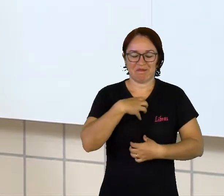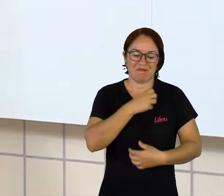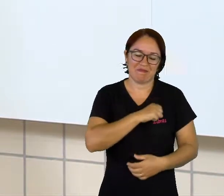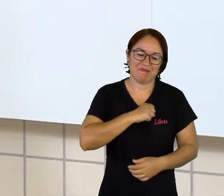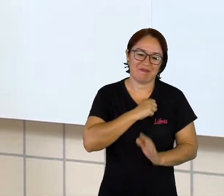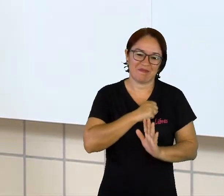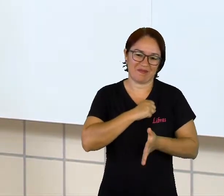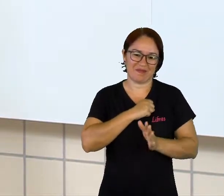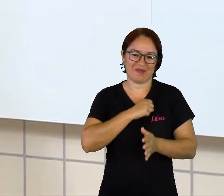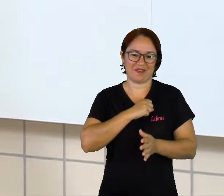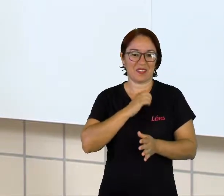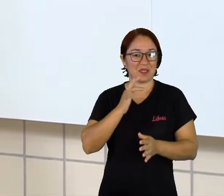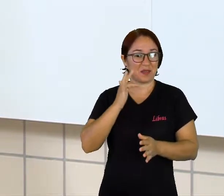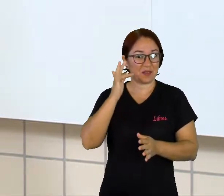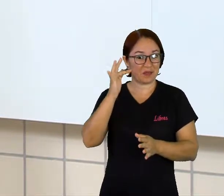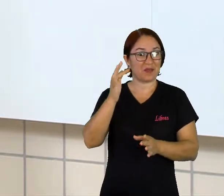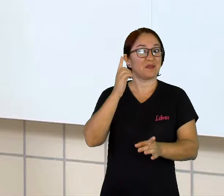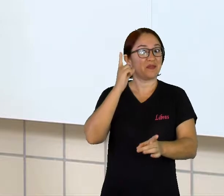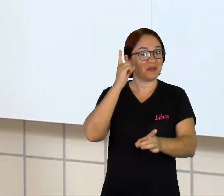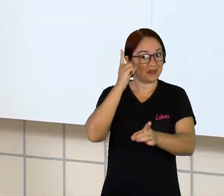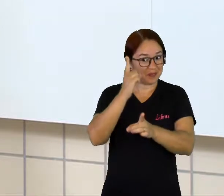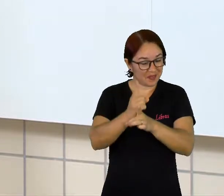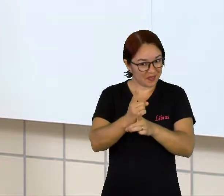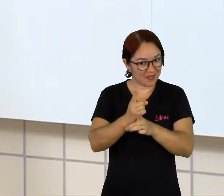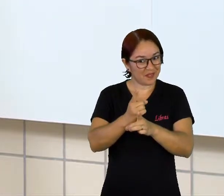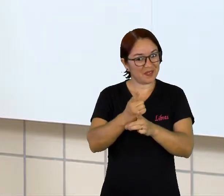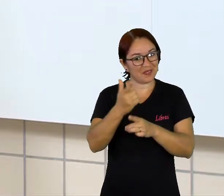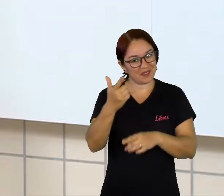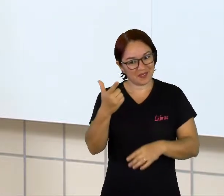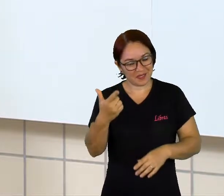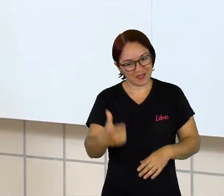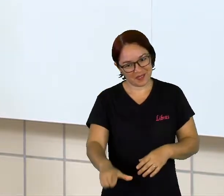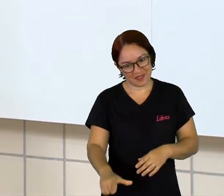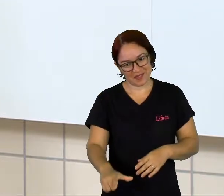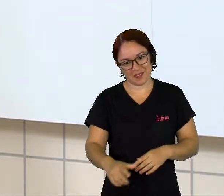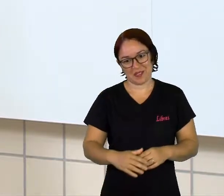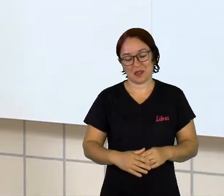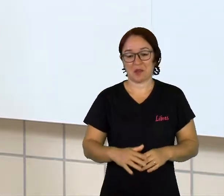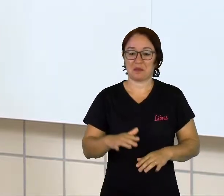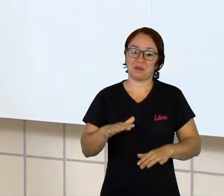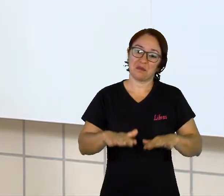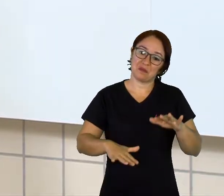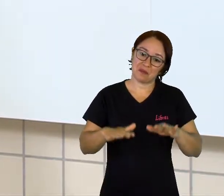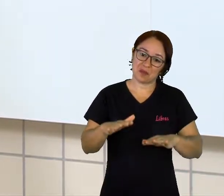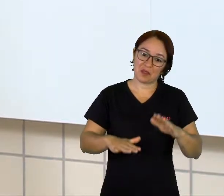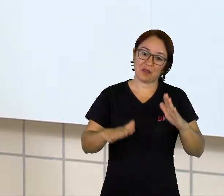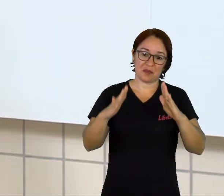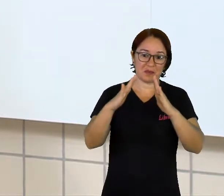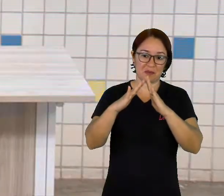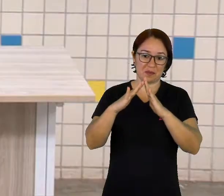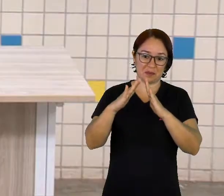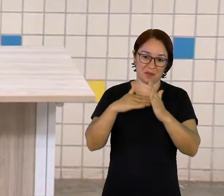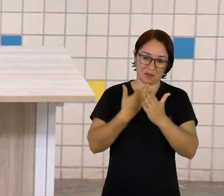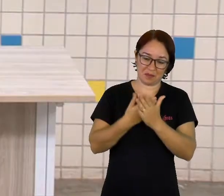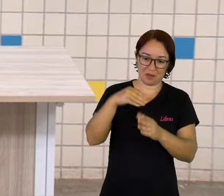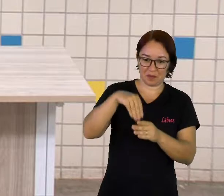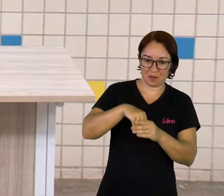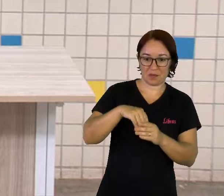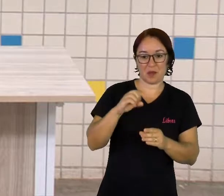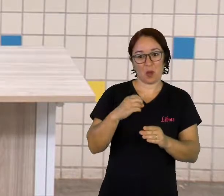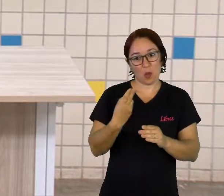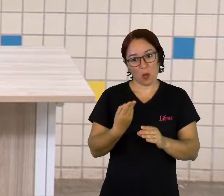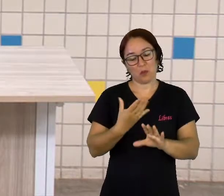nos veremos novamente no presencial ou de volta aqui. Meu nome é Marícia